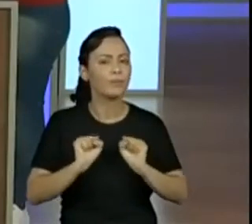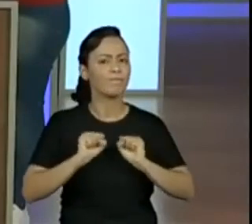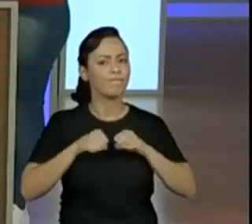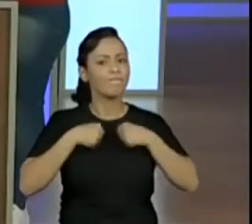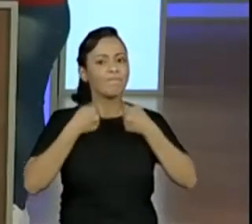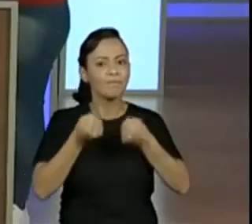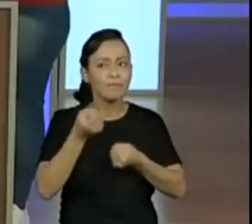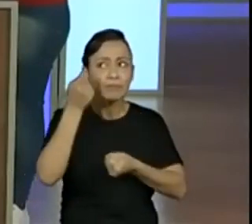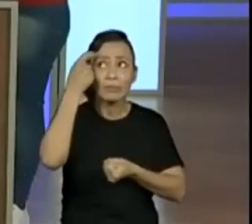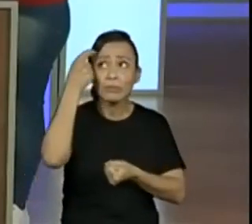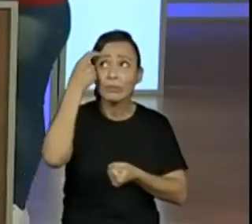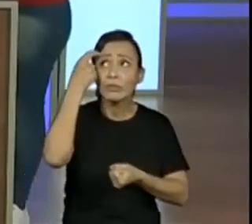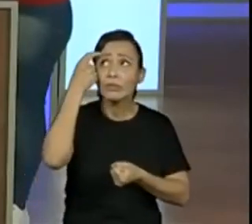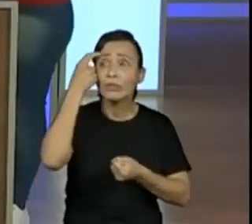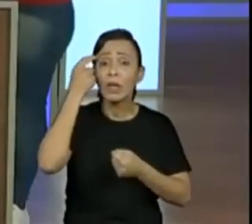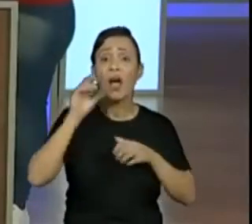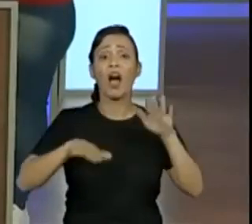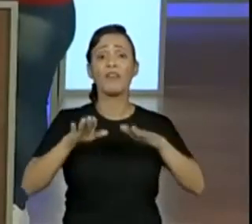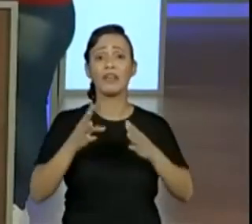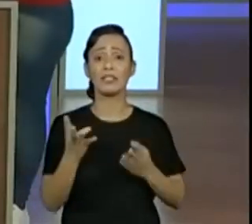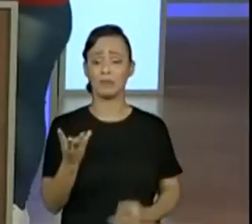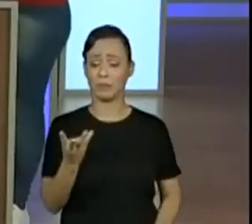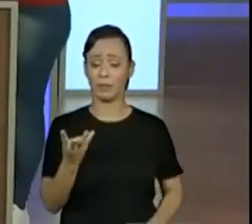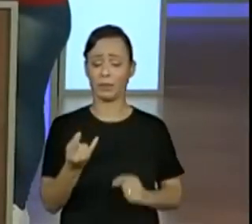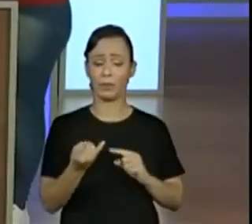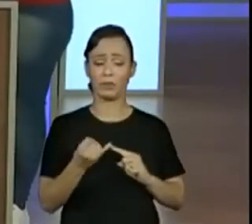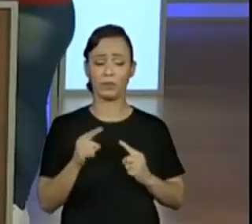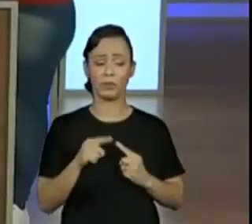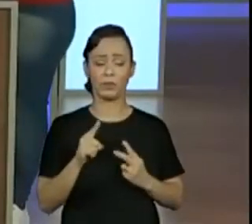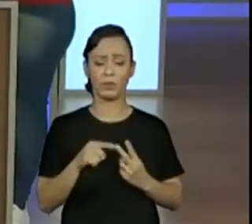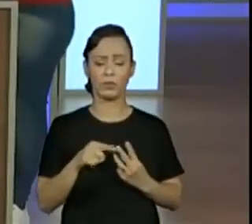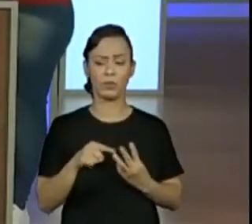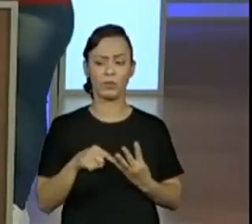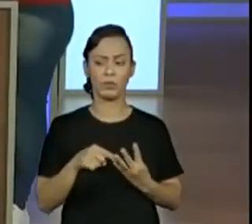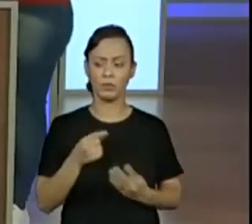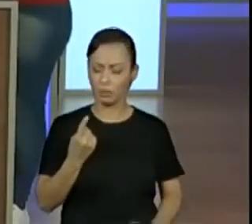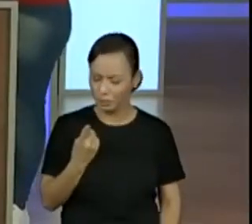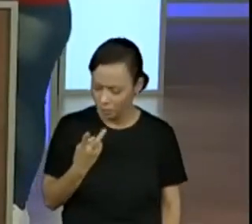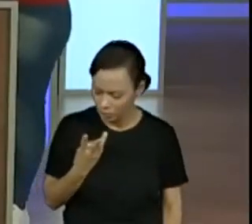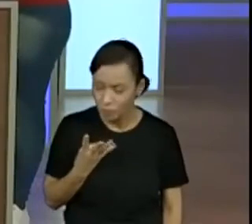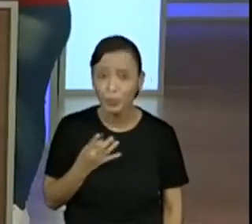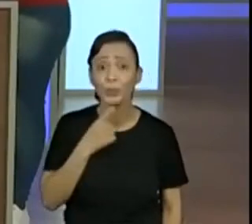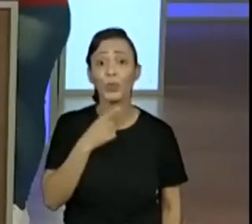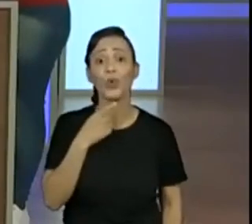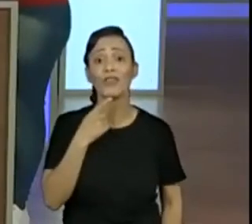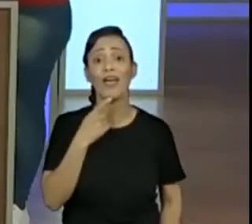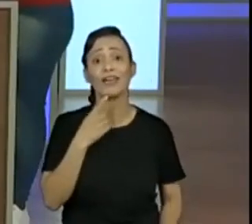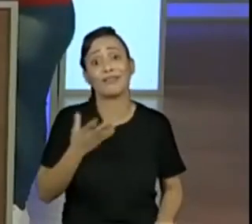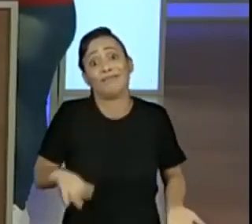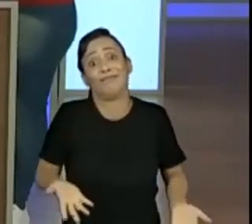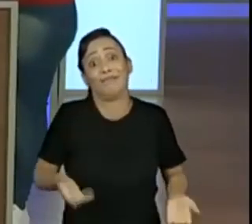cabeça, que, às vezes, a gente não vai ter o recurso dos dedos. E aí, precisa ter outra forma de resolver.